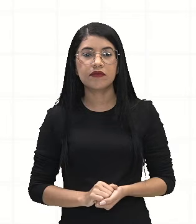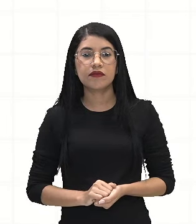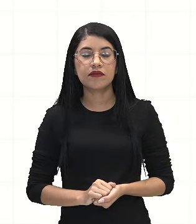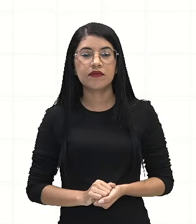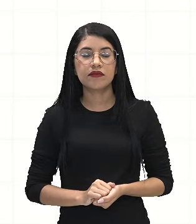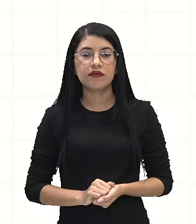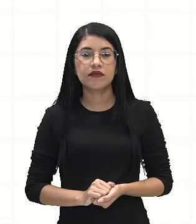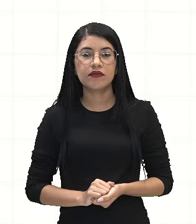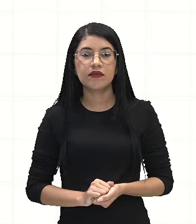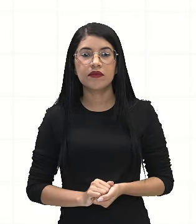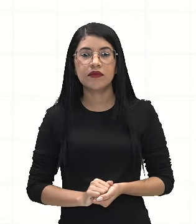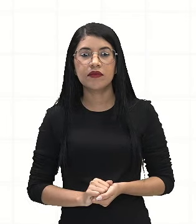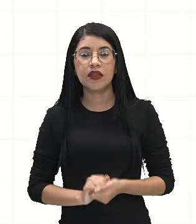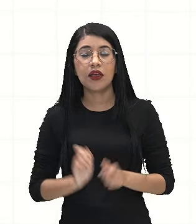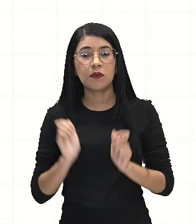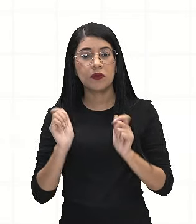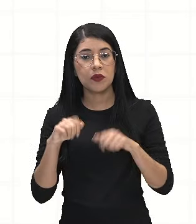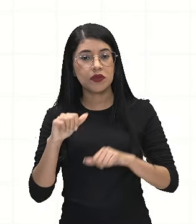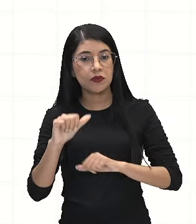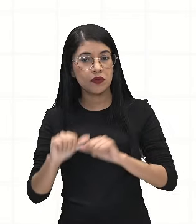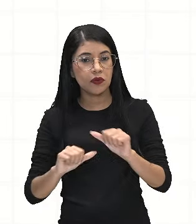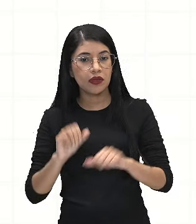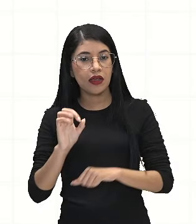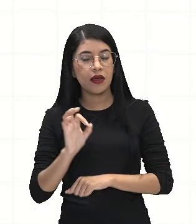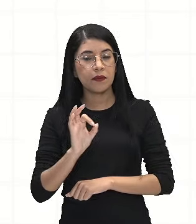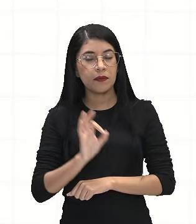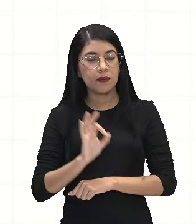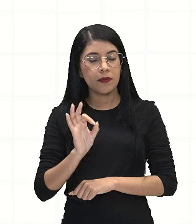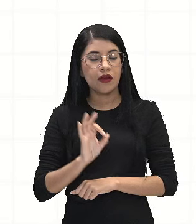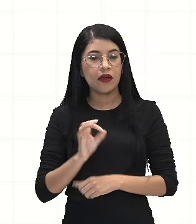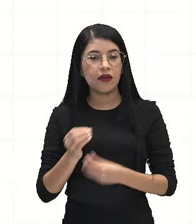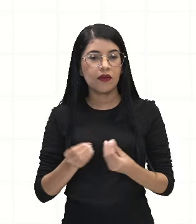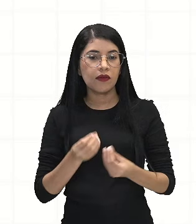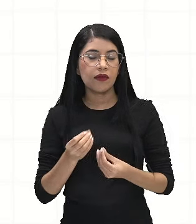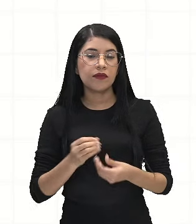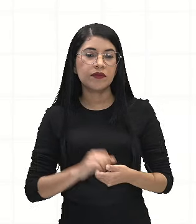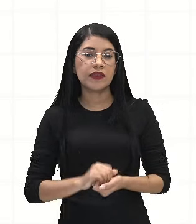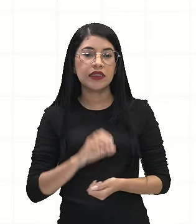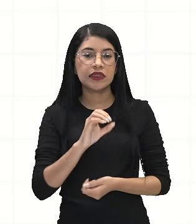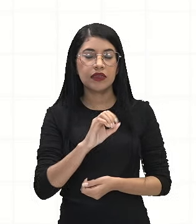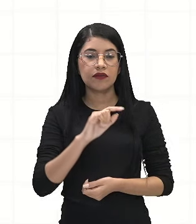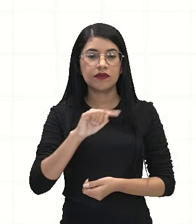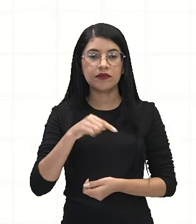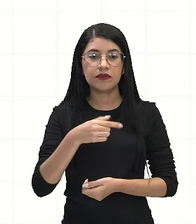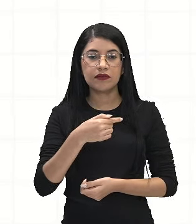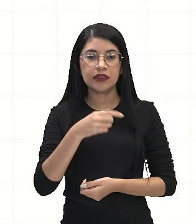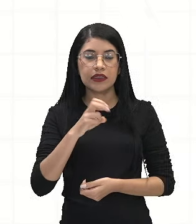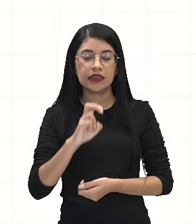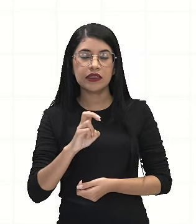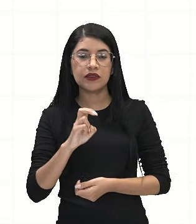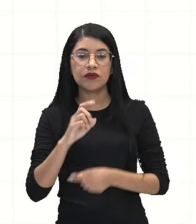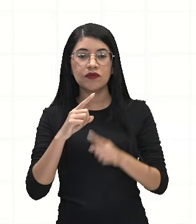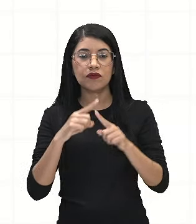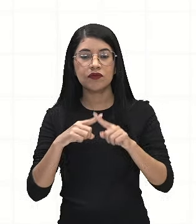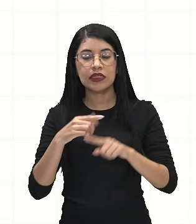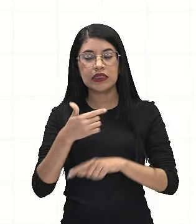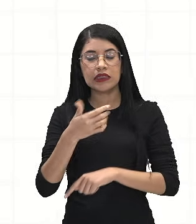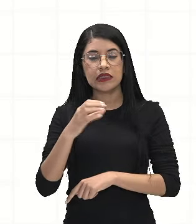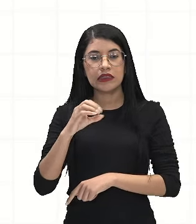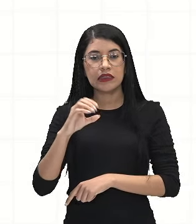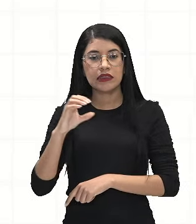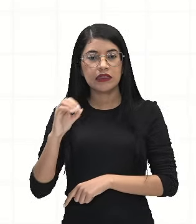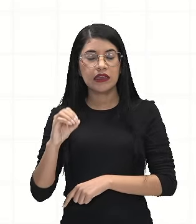Pra eu transformar em fração, eu vou multiplicar esse resultado. 0,75 por 100. Sempre você vai